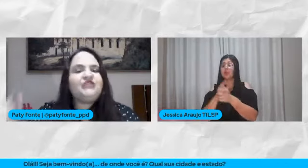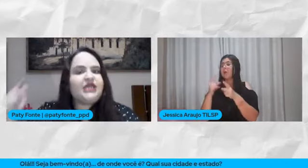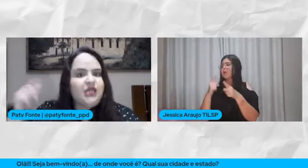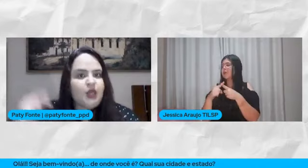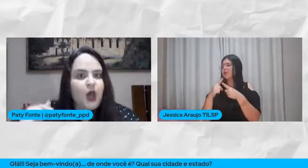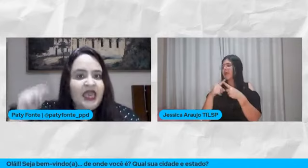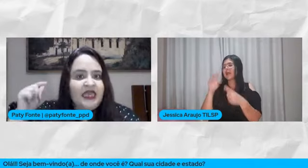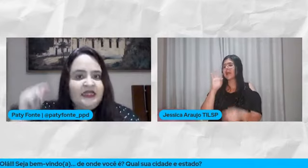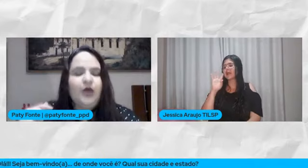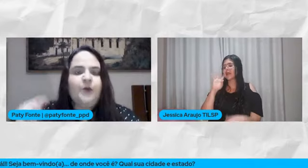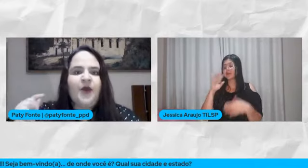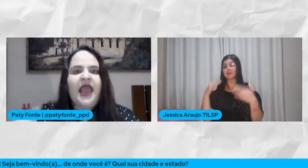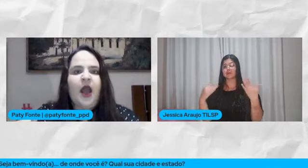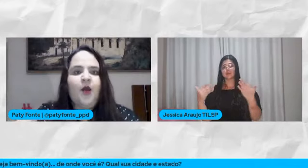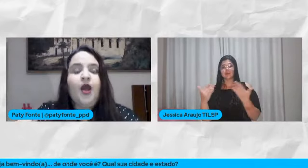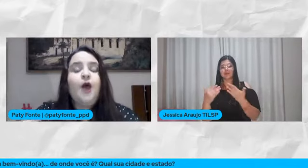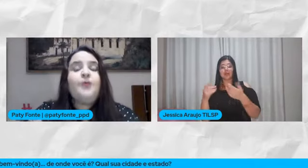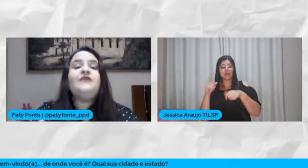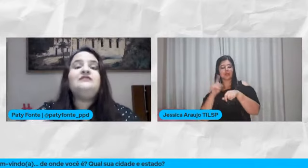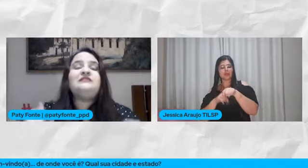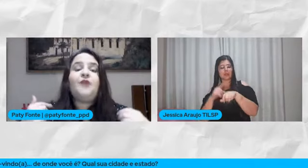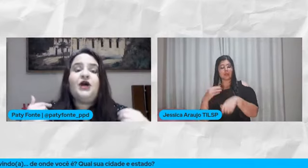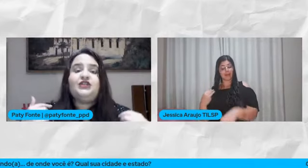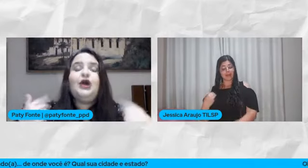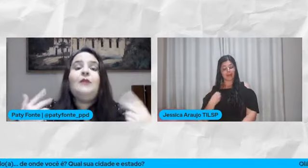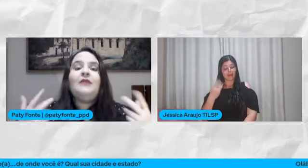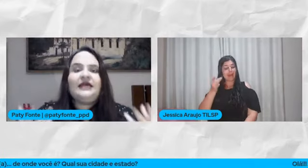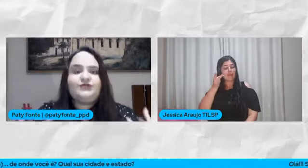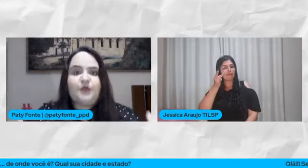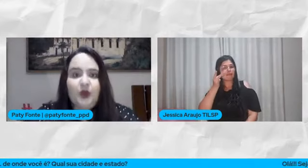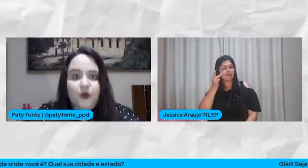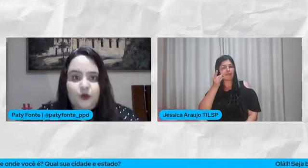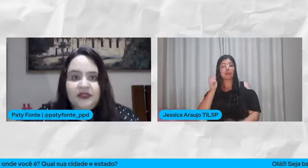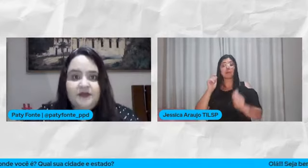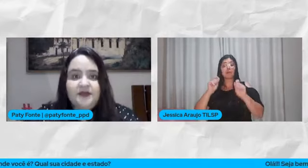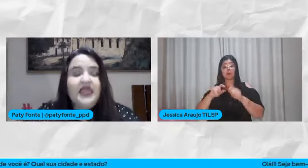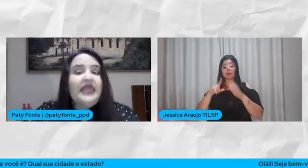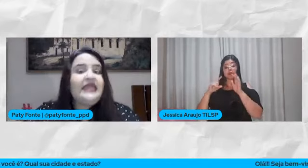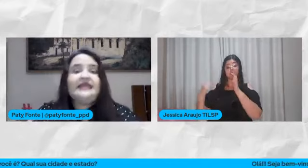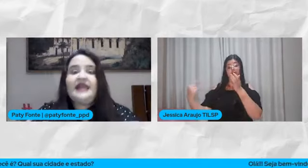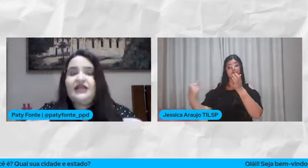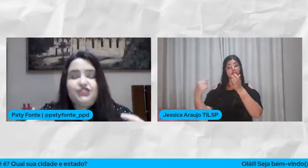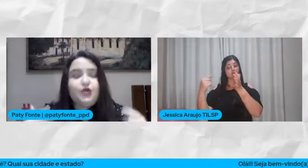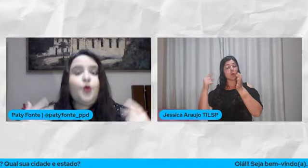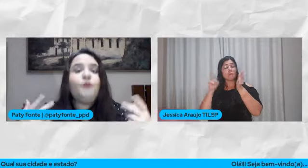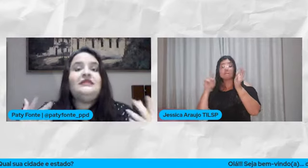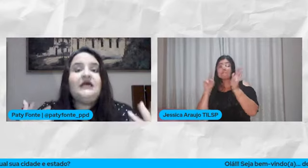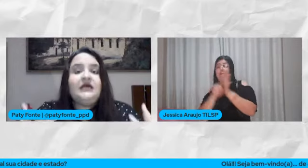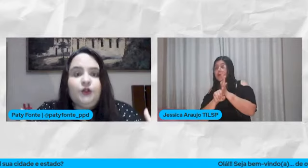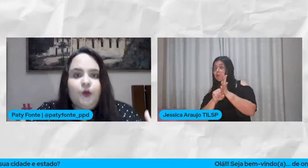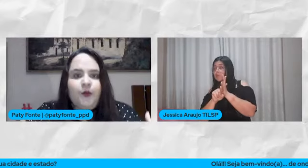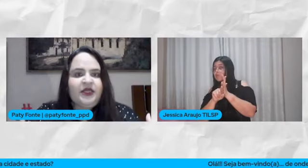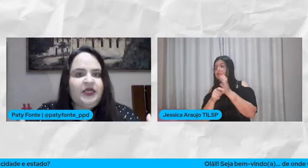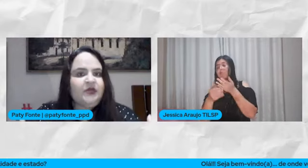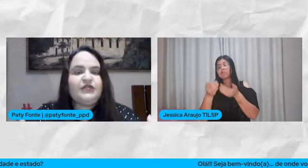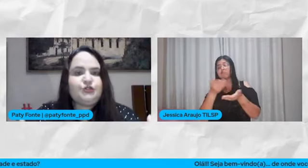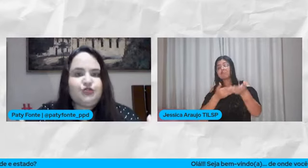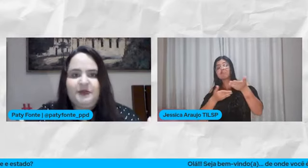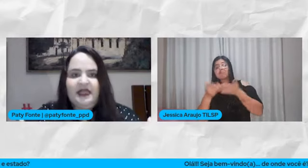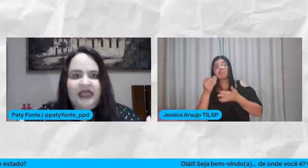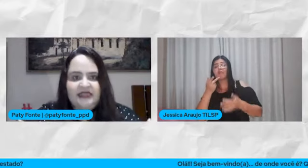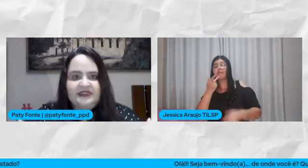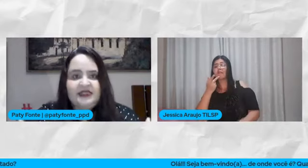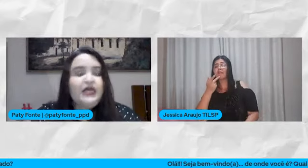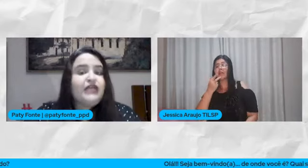legal assistir aqui, ó Em tempo real? Porque você pode mandar sua pergunta Interagir contando um pouquinho